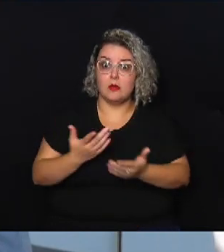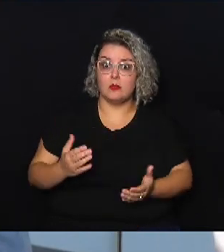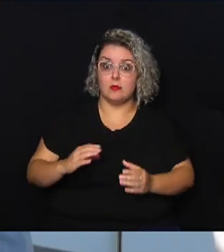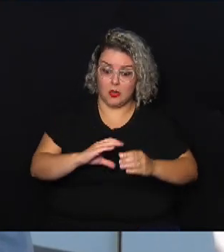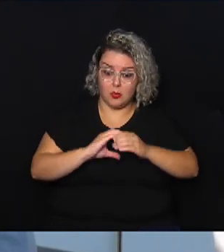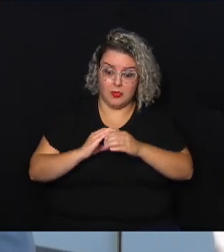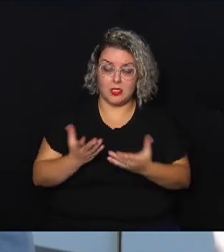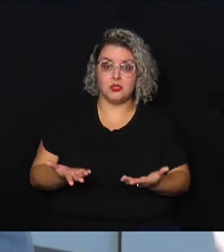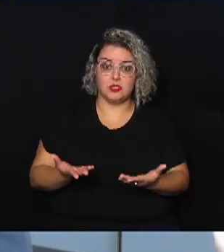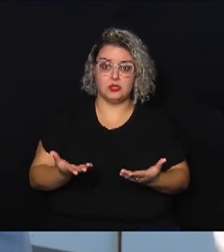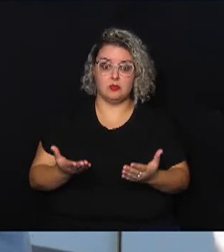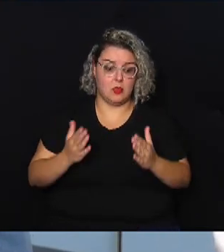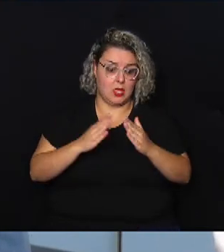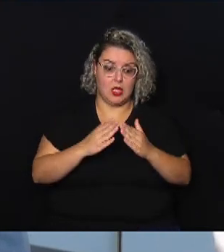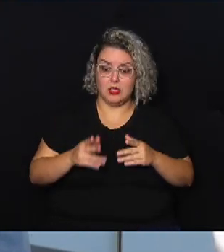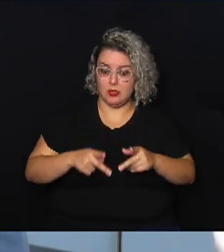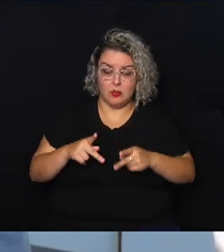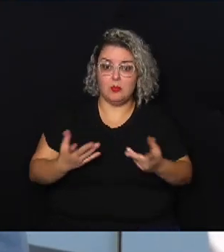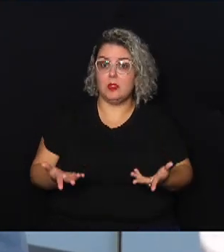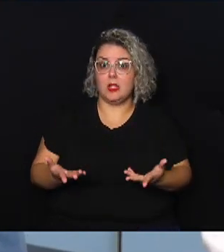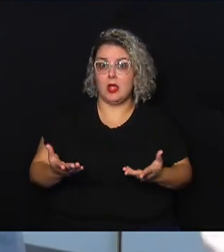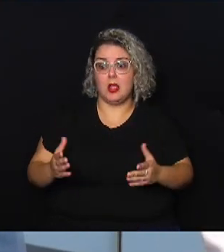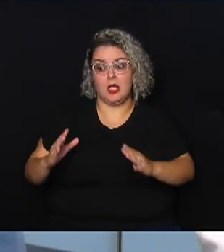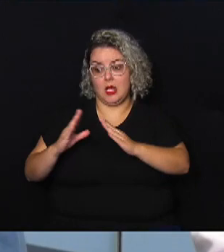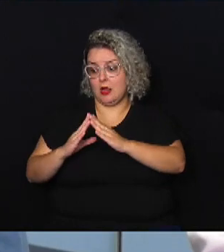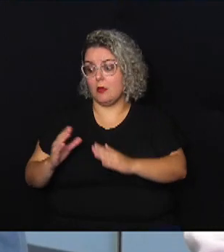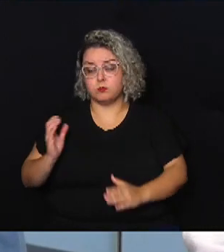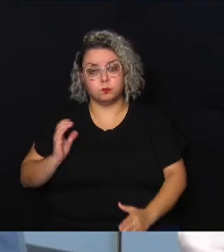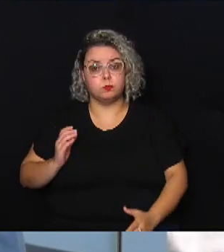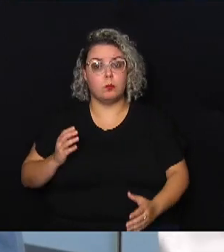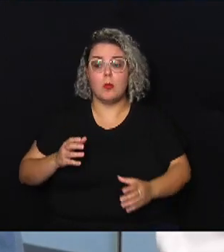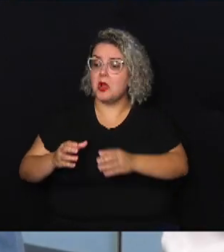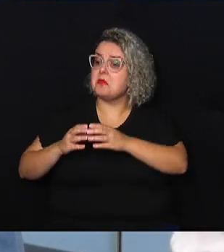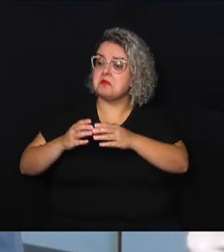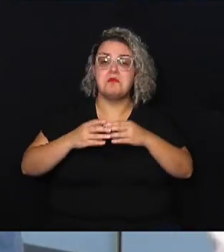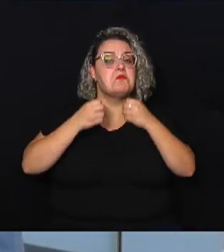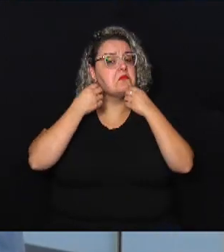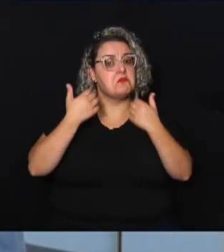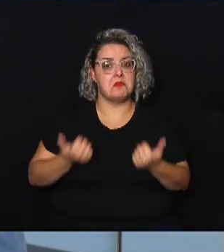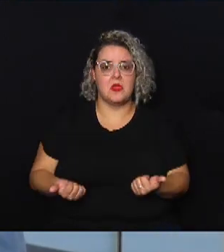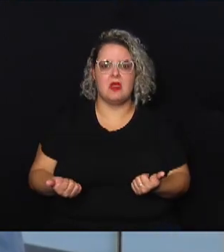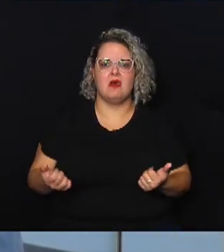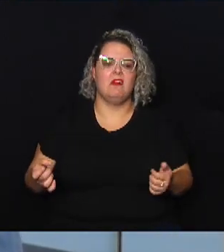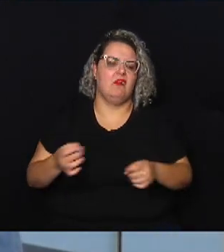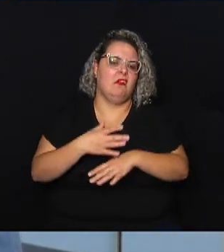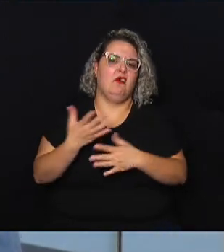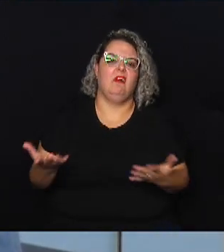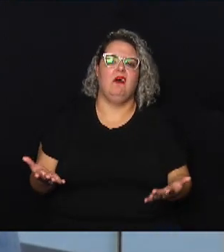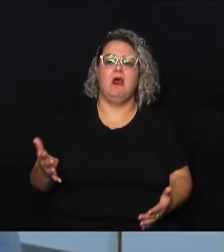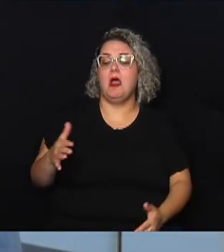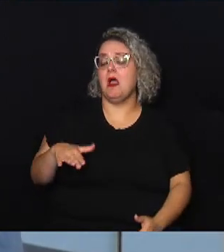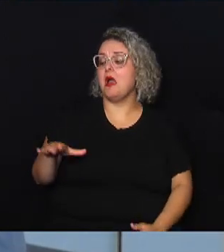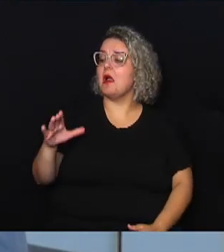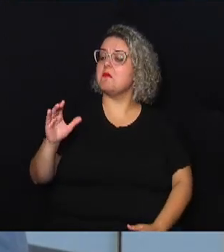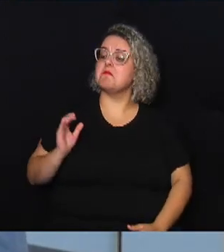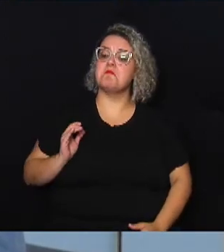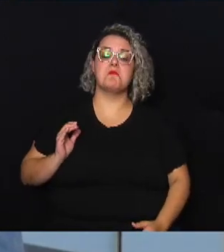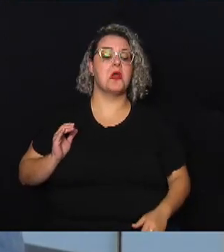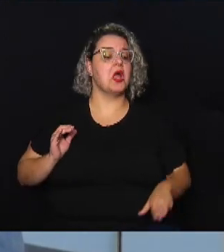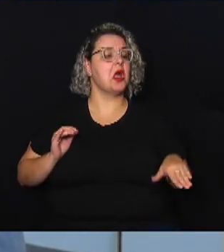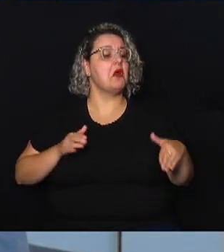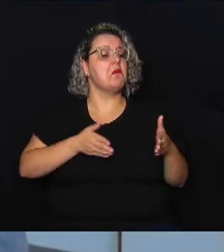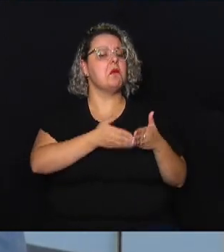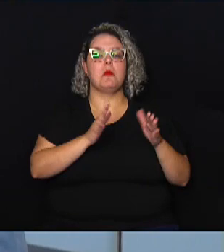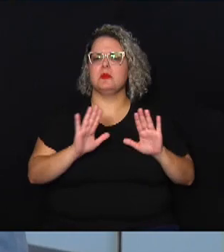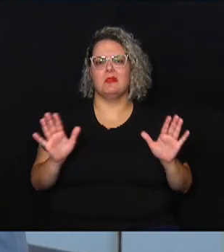onde todas as pessoas convivem muito bem acabar com esse negócio de aqui é um espaço para rico ali é um espaço para pobre